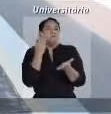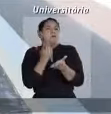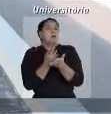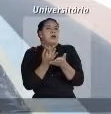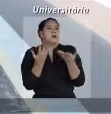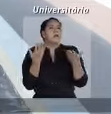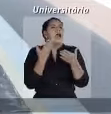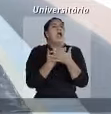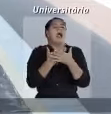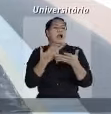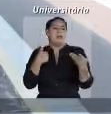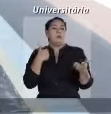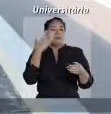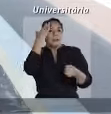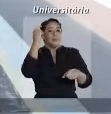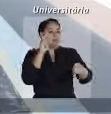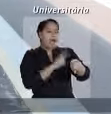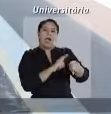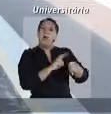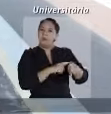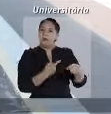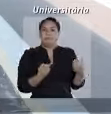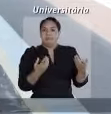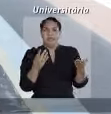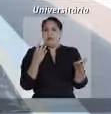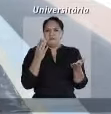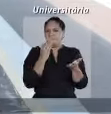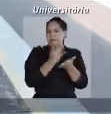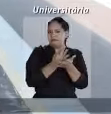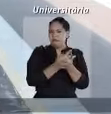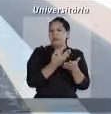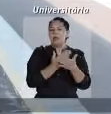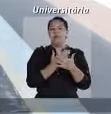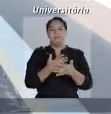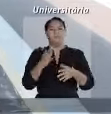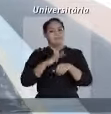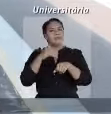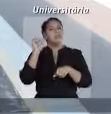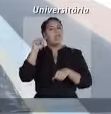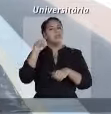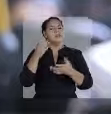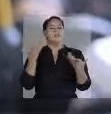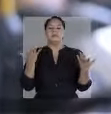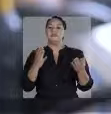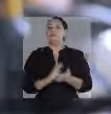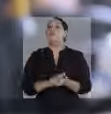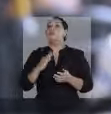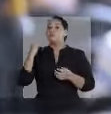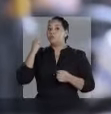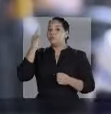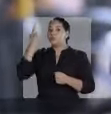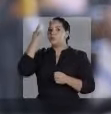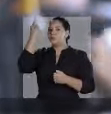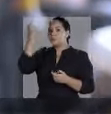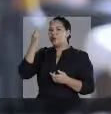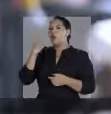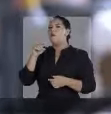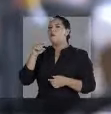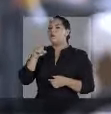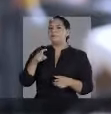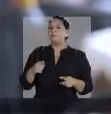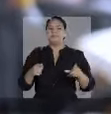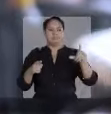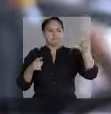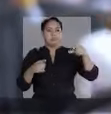a aula, né? E a gente, sabendo o horário, não ia perder mais aula, ia com certeza melhorar. Em breve, você